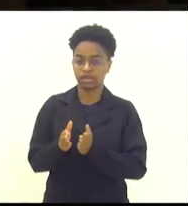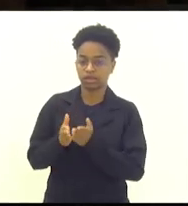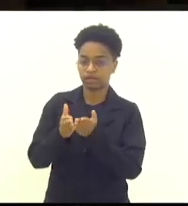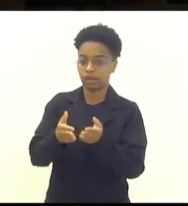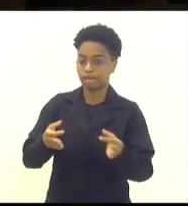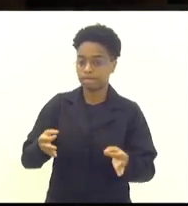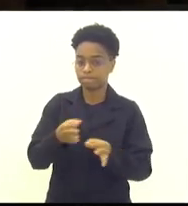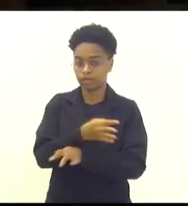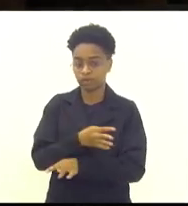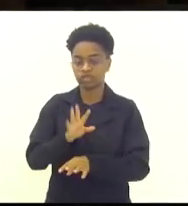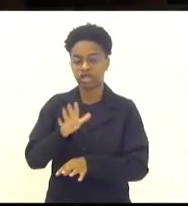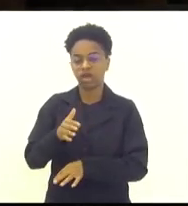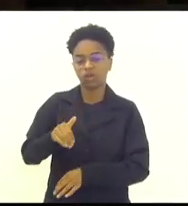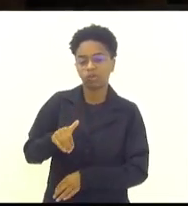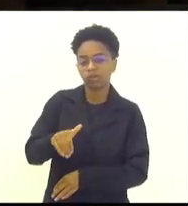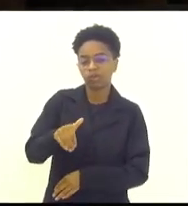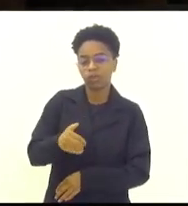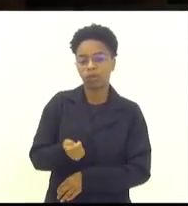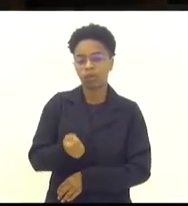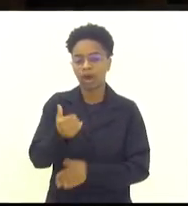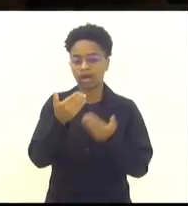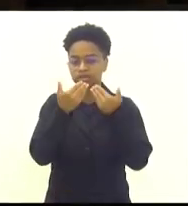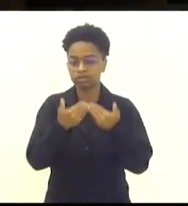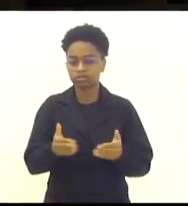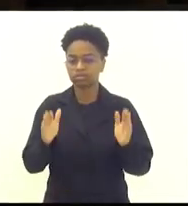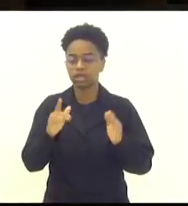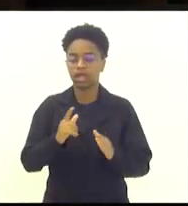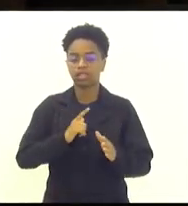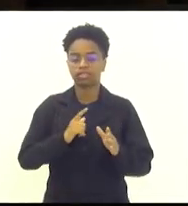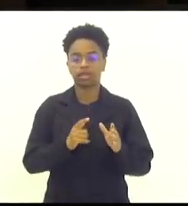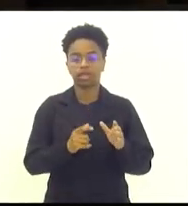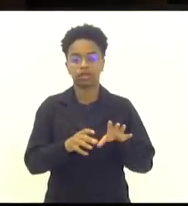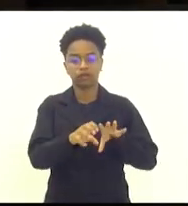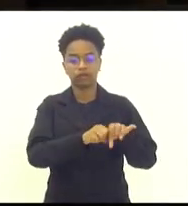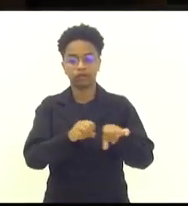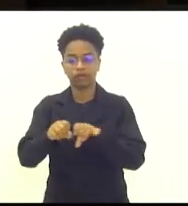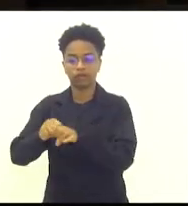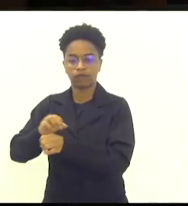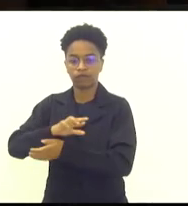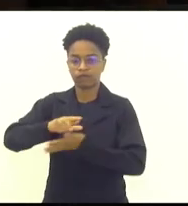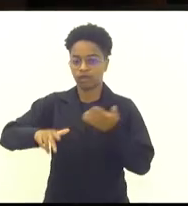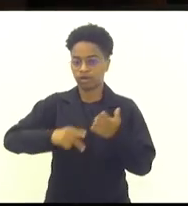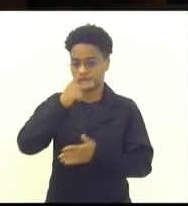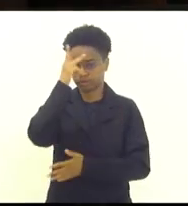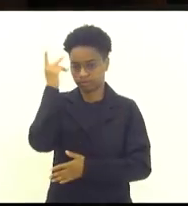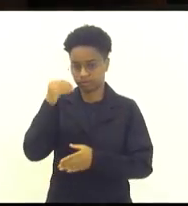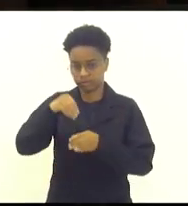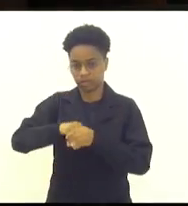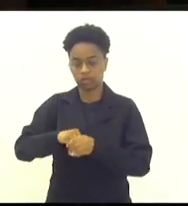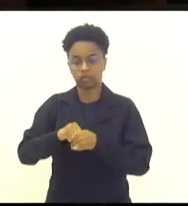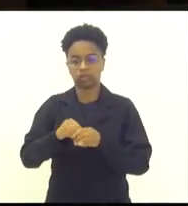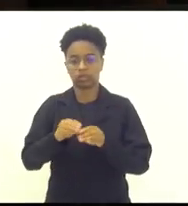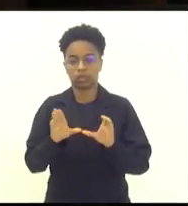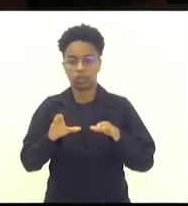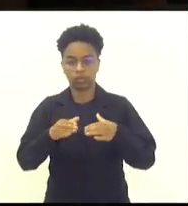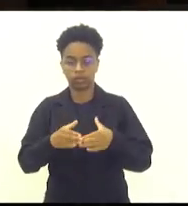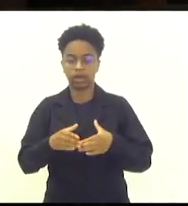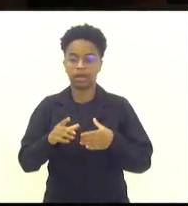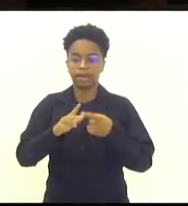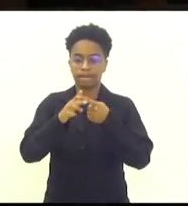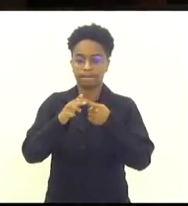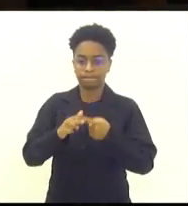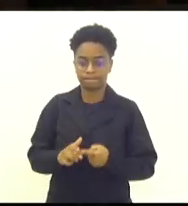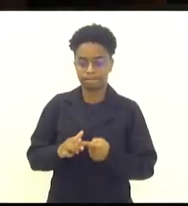prestes a ser inaugurado, e ali a gente vai estar formando, dentro daquela comunidade, o mecânico de motor de lancha,